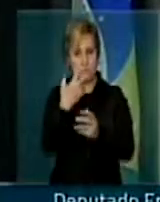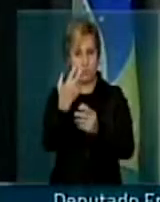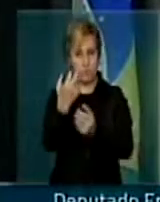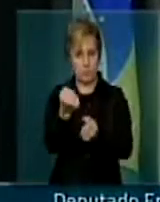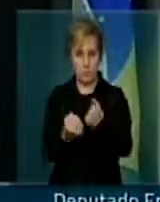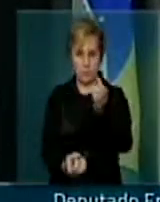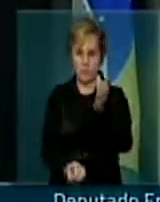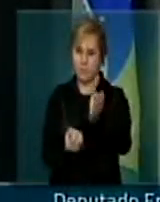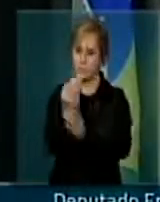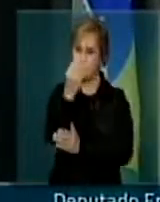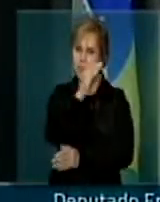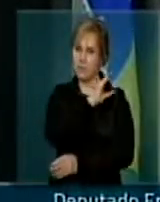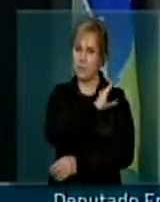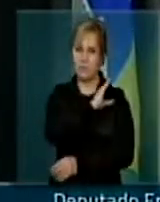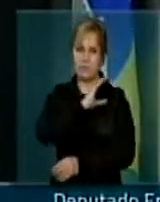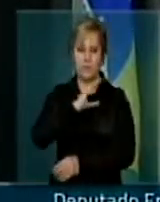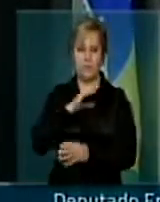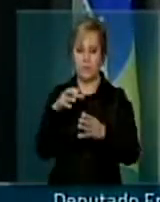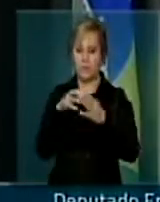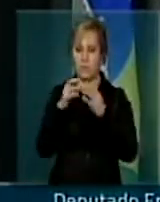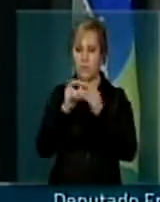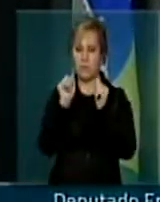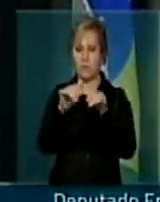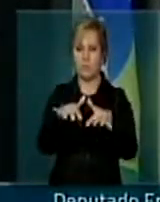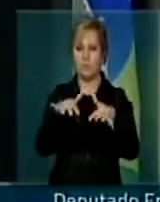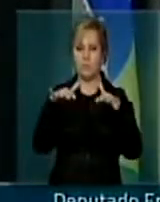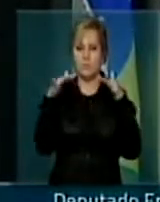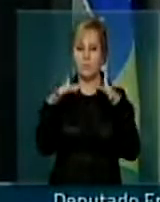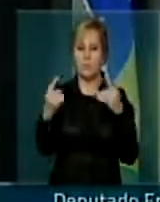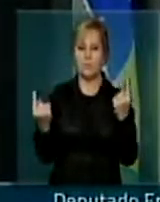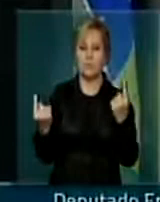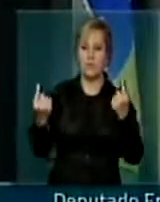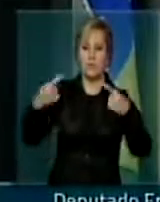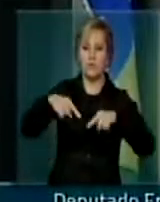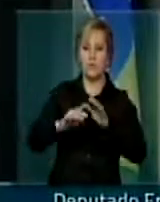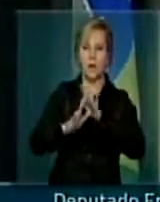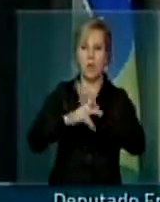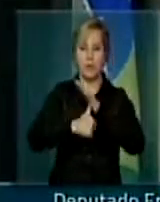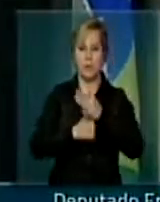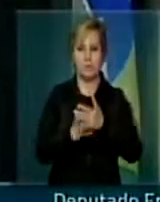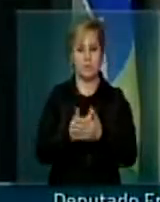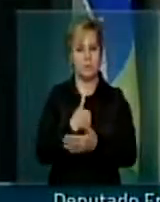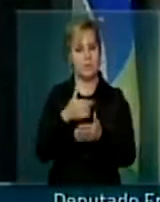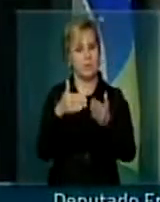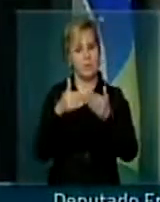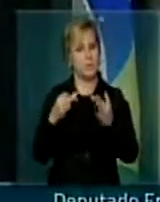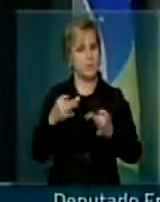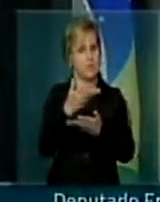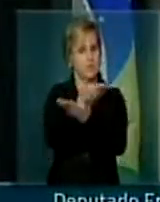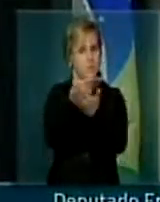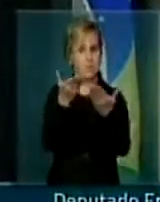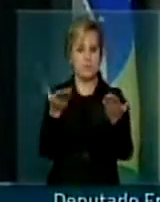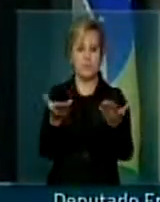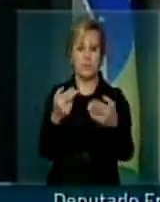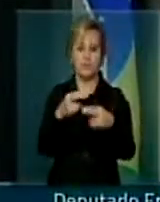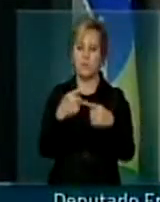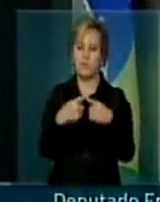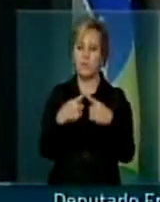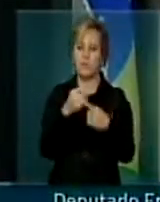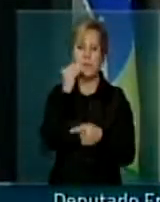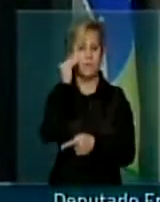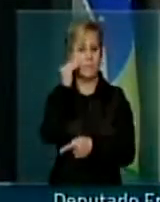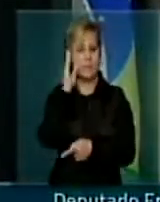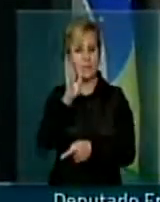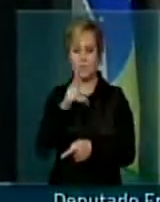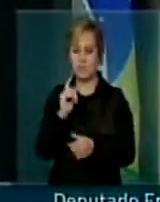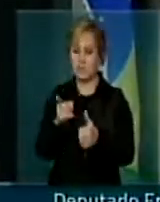a comissão, a frente parlamentar de combate à corrupção. Peço aos companheiros, porque a experiência que nós tivemos